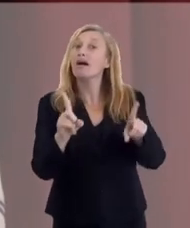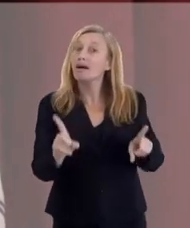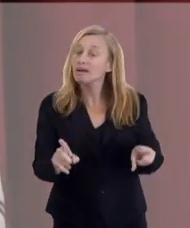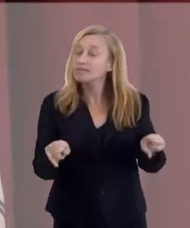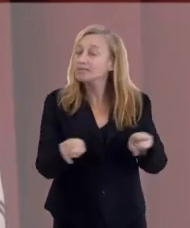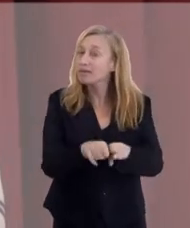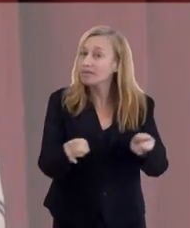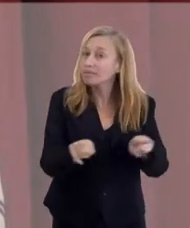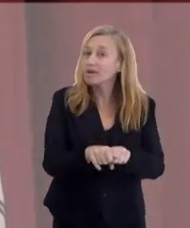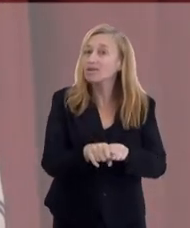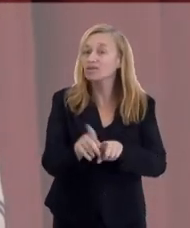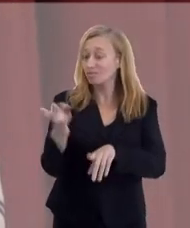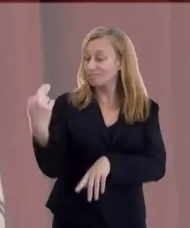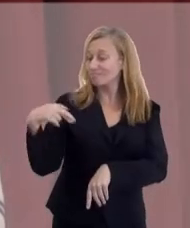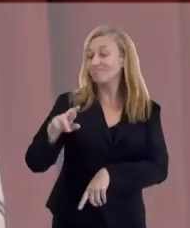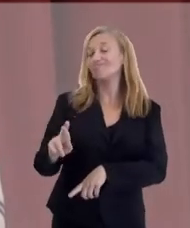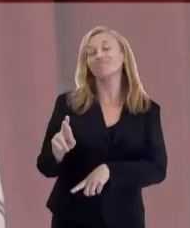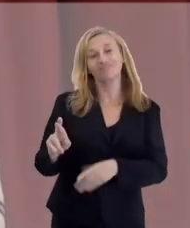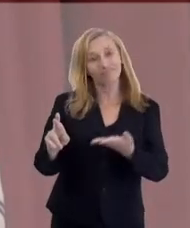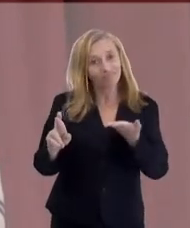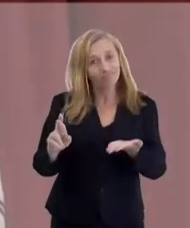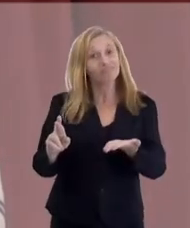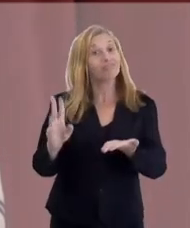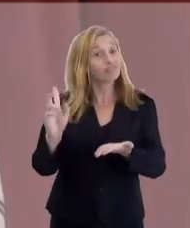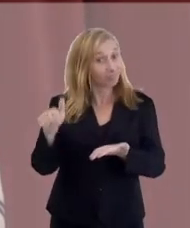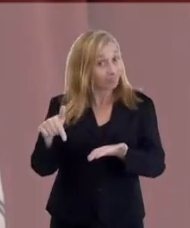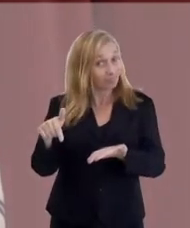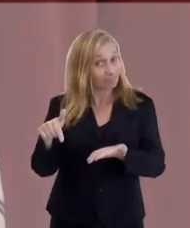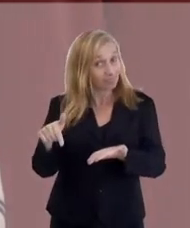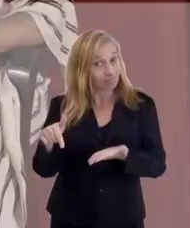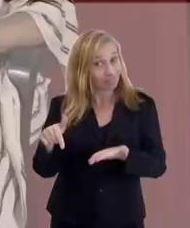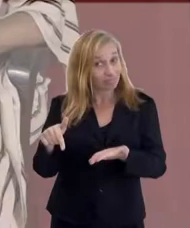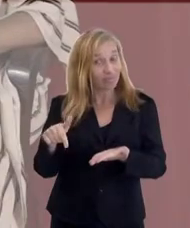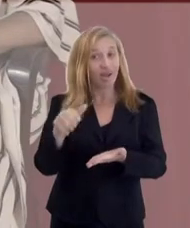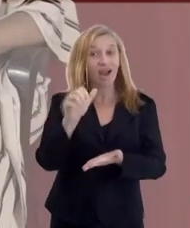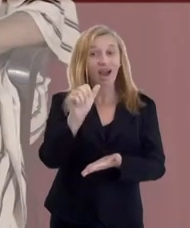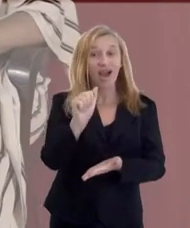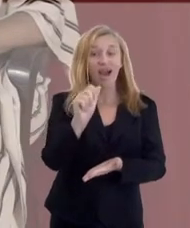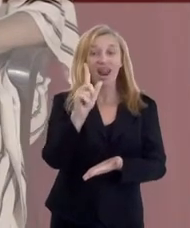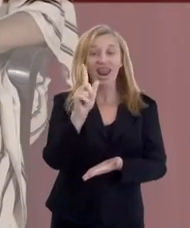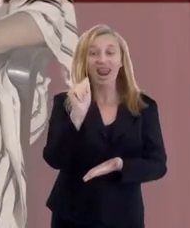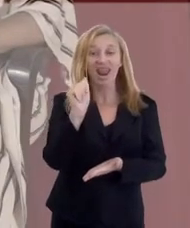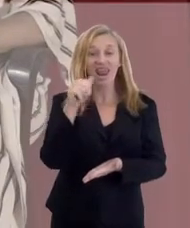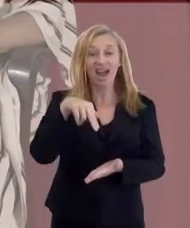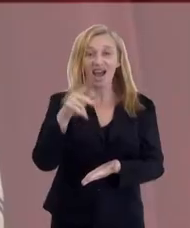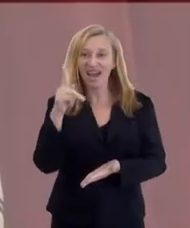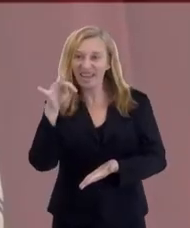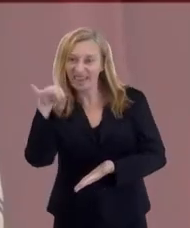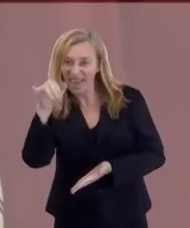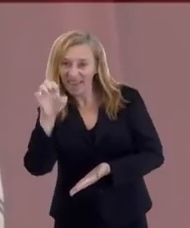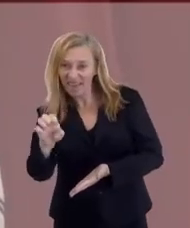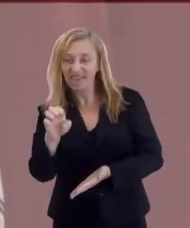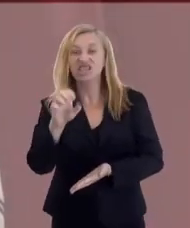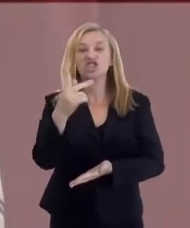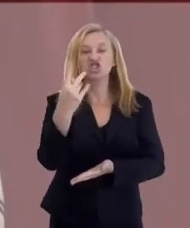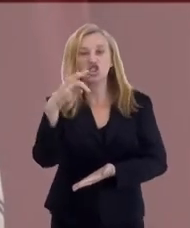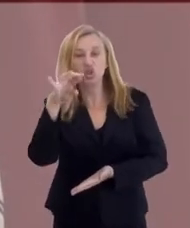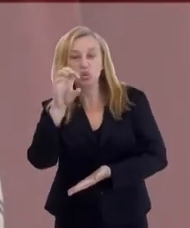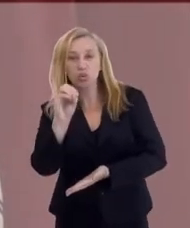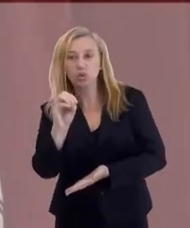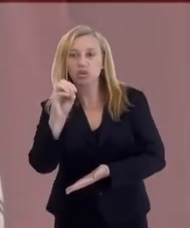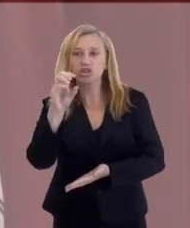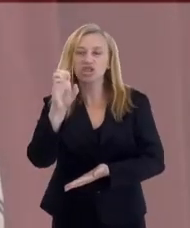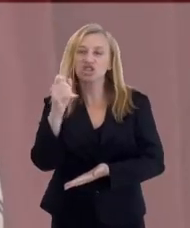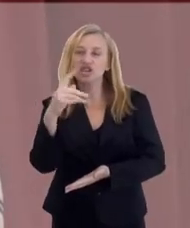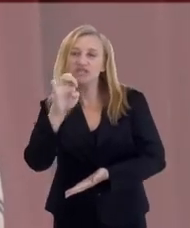mas sobre essa religião que Allan Kardec, Chico Xavier,